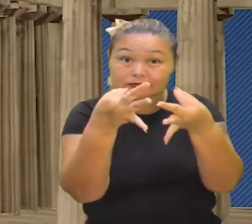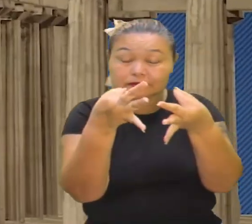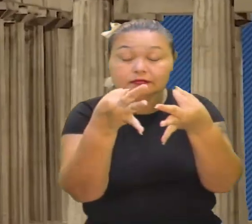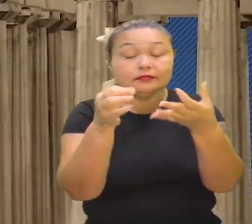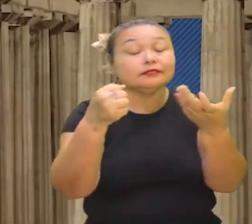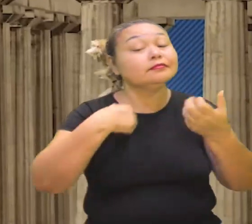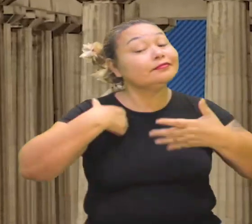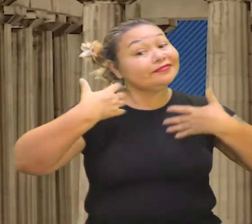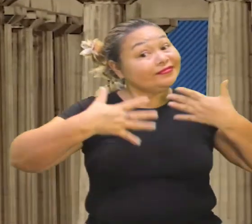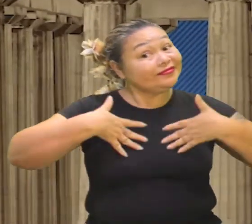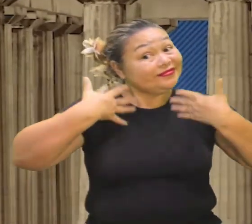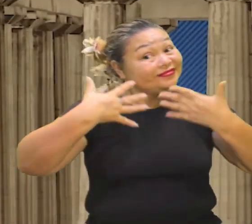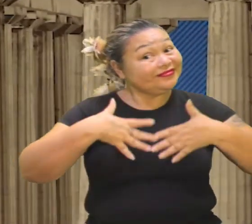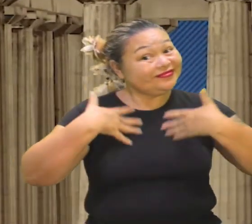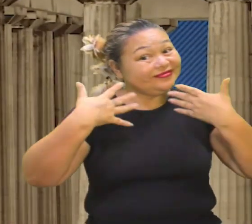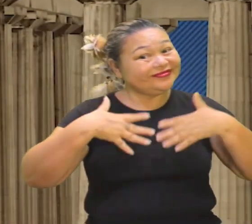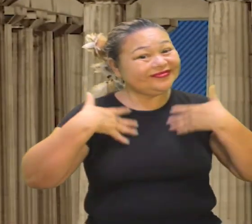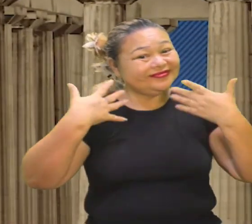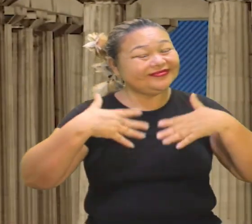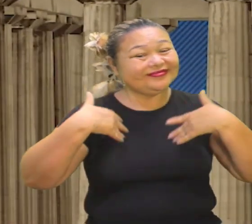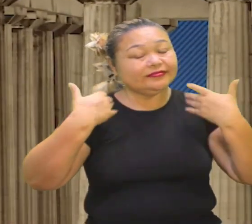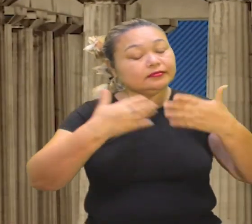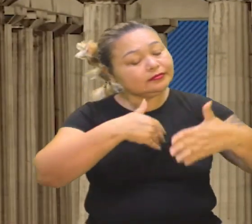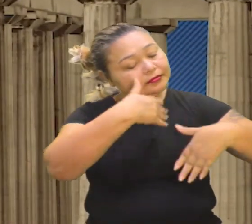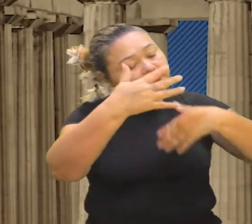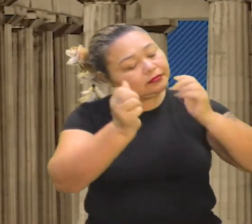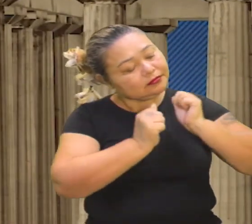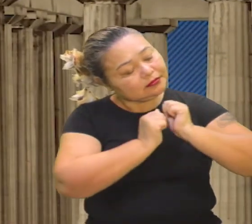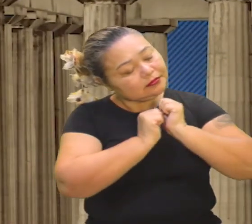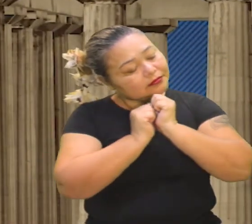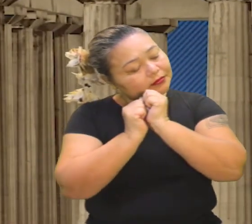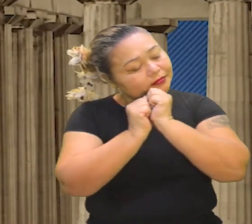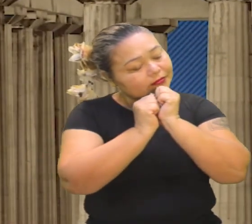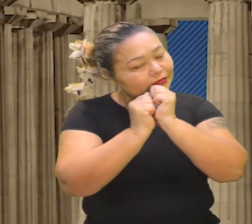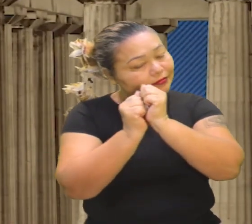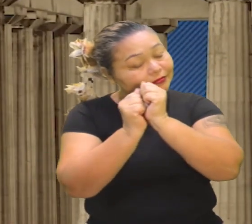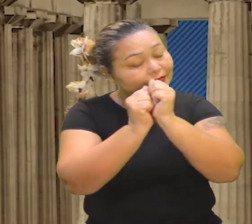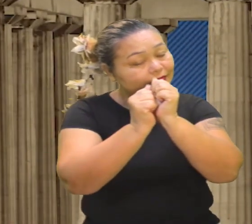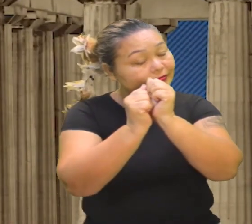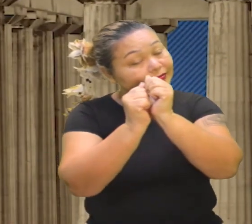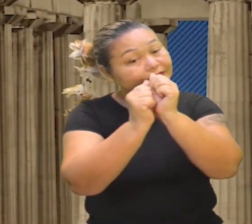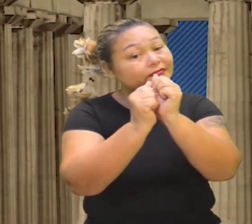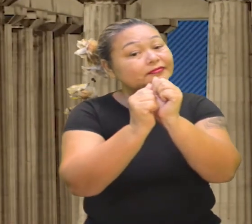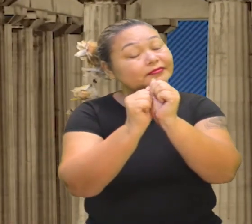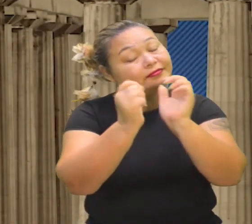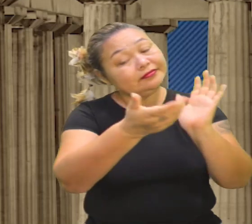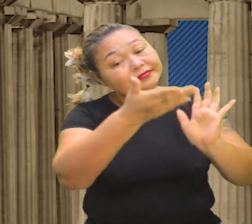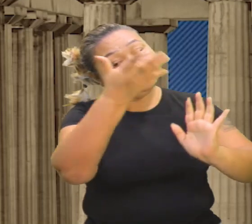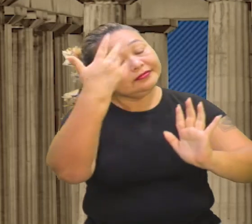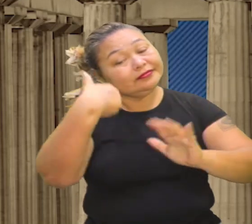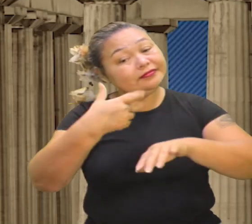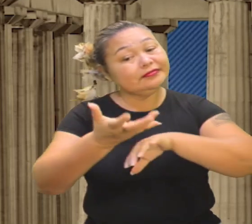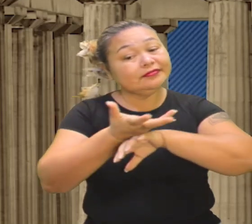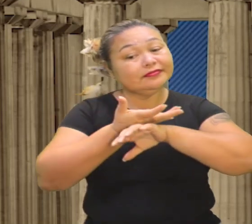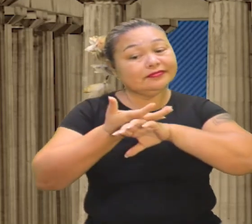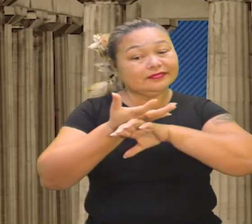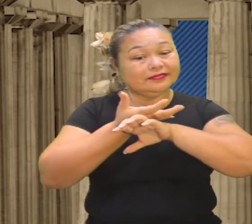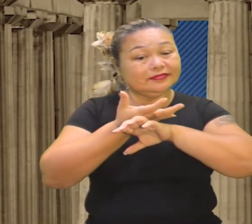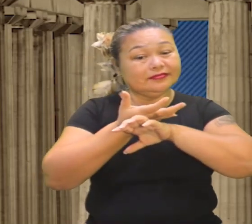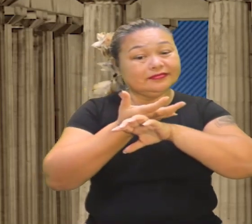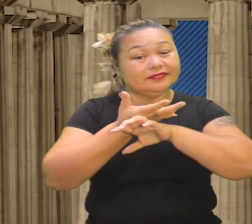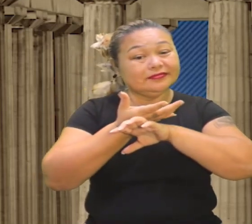é com muita alegria que eles irão caminhar com a gente durante esse percurso no nosso componente curricular.